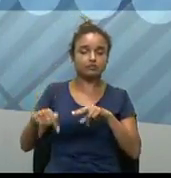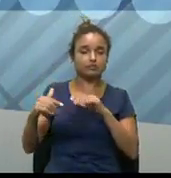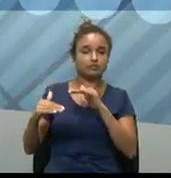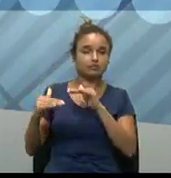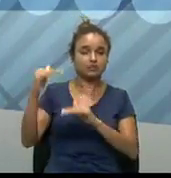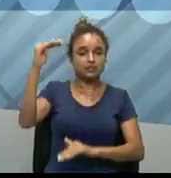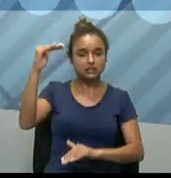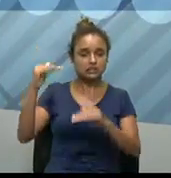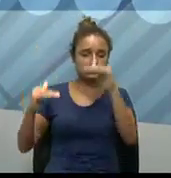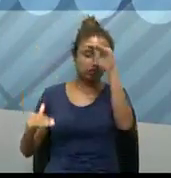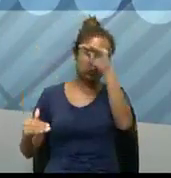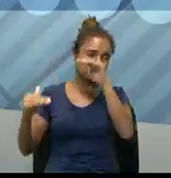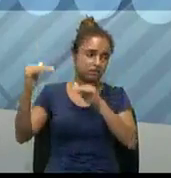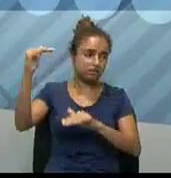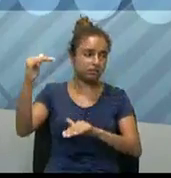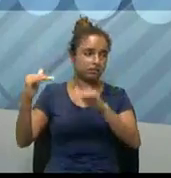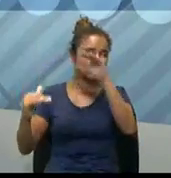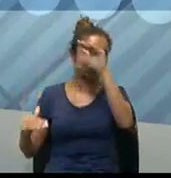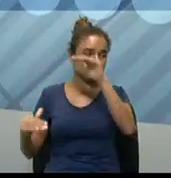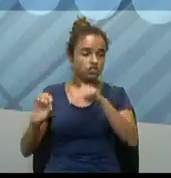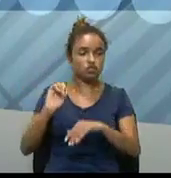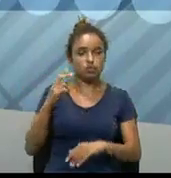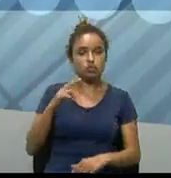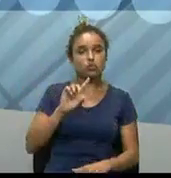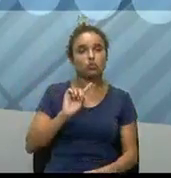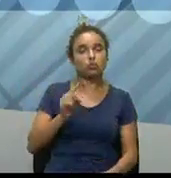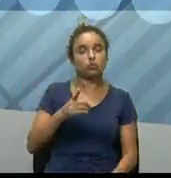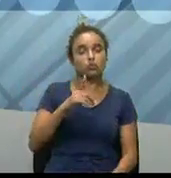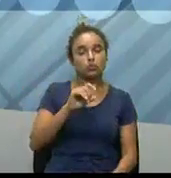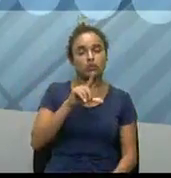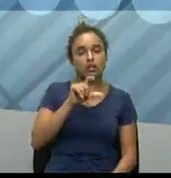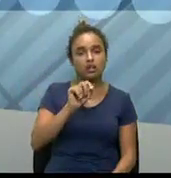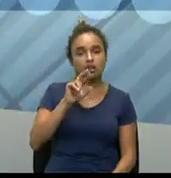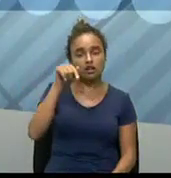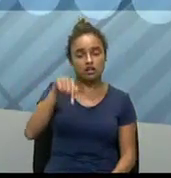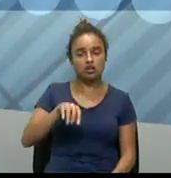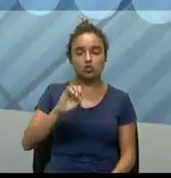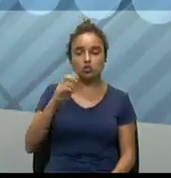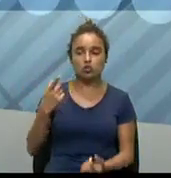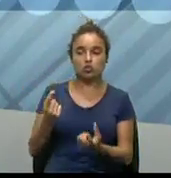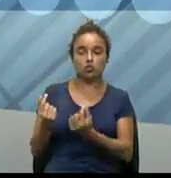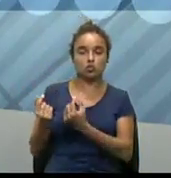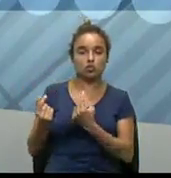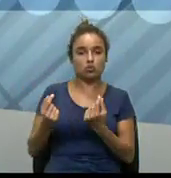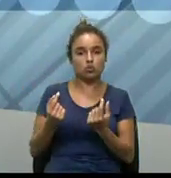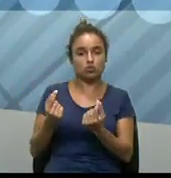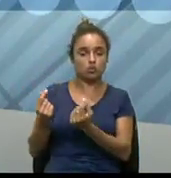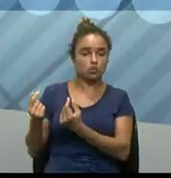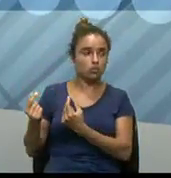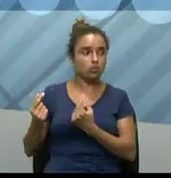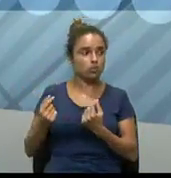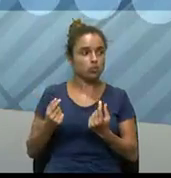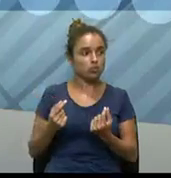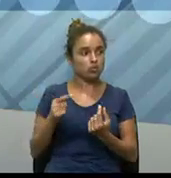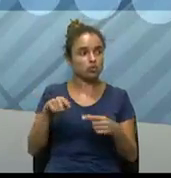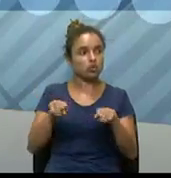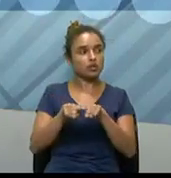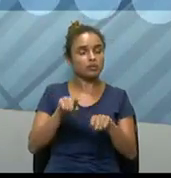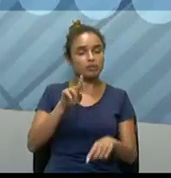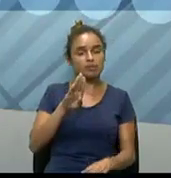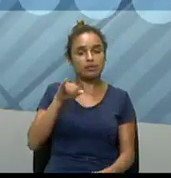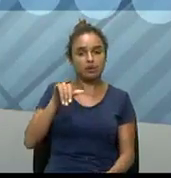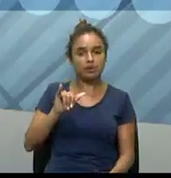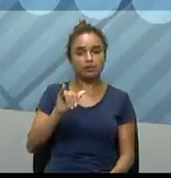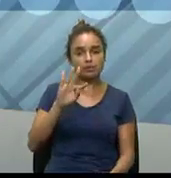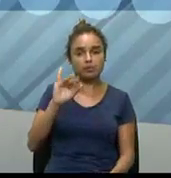ou da baixa, ou a questão do dólar ou da moeda local, né? E, no caso das bitcoins,